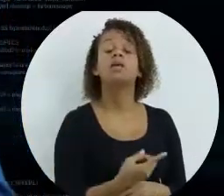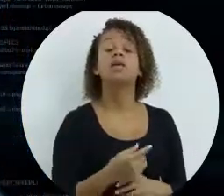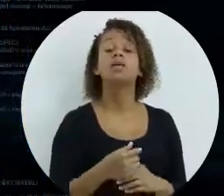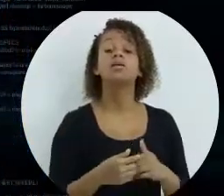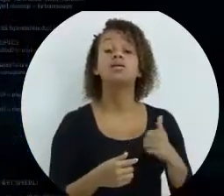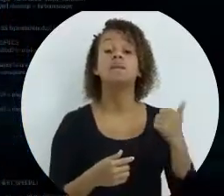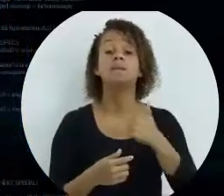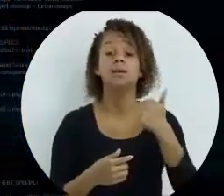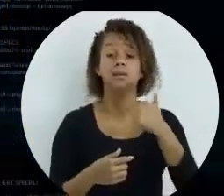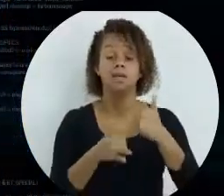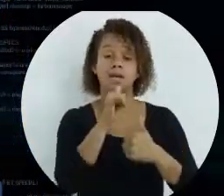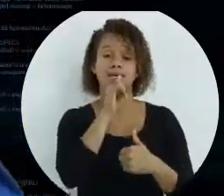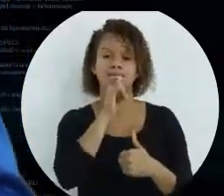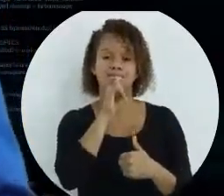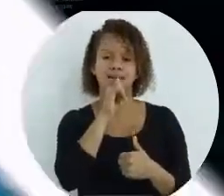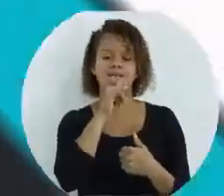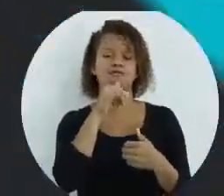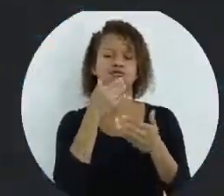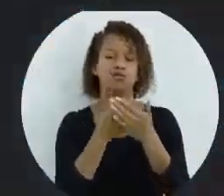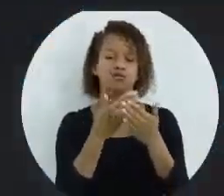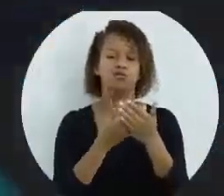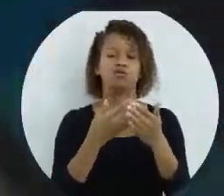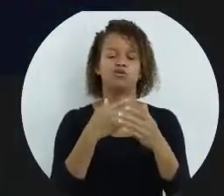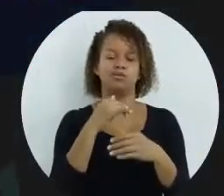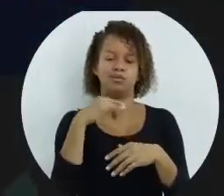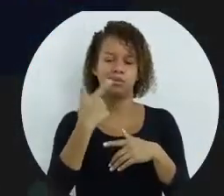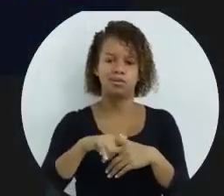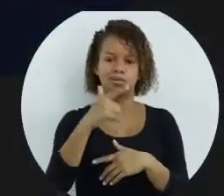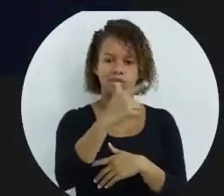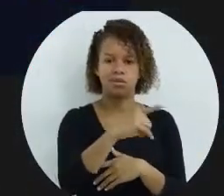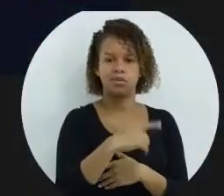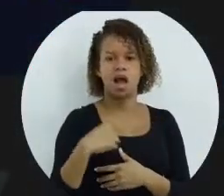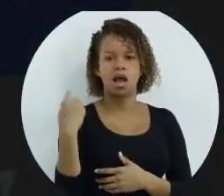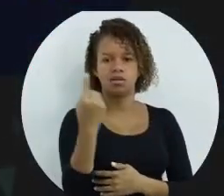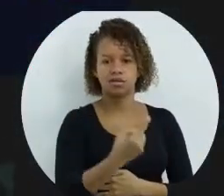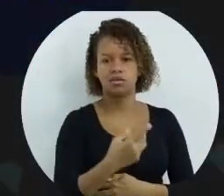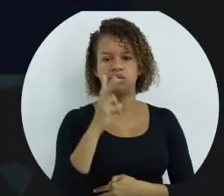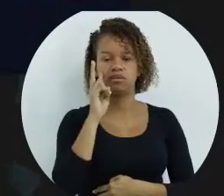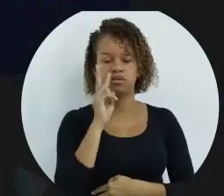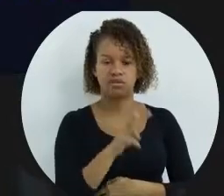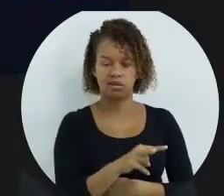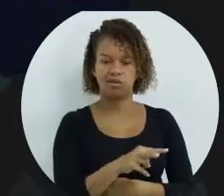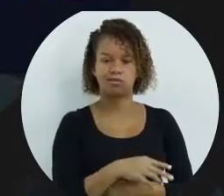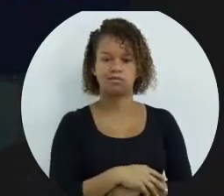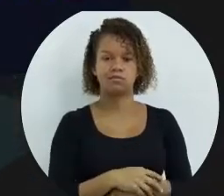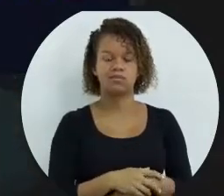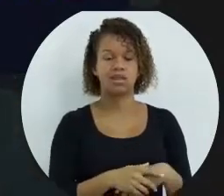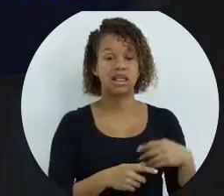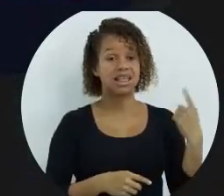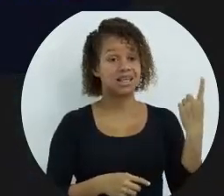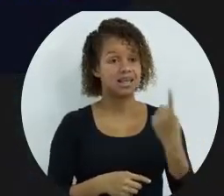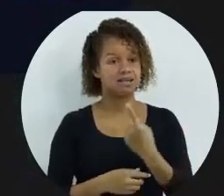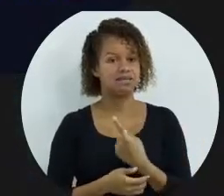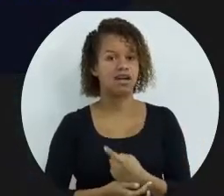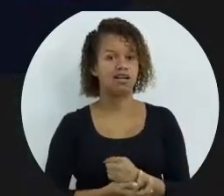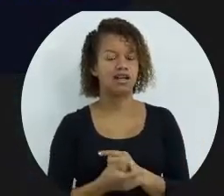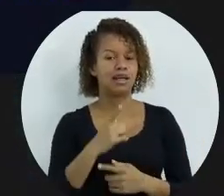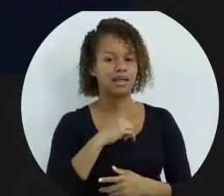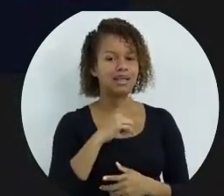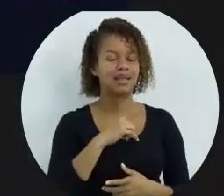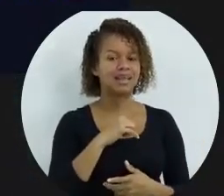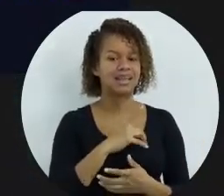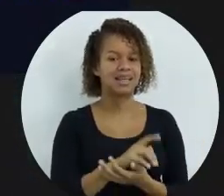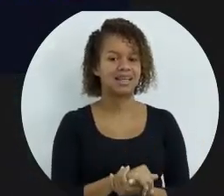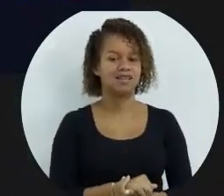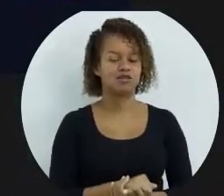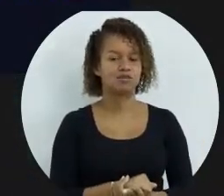primeiro exemplo, estrutura de repetição while, a gente vê que ele vai, ele tem aí